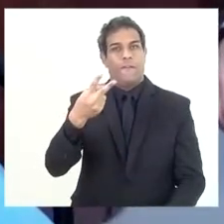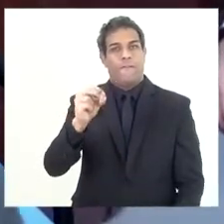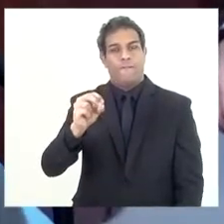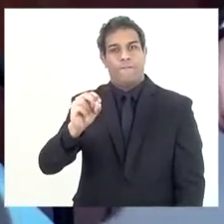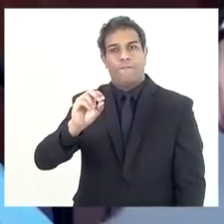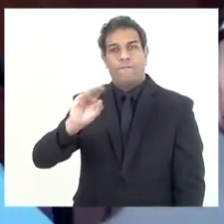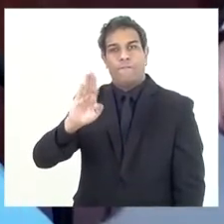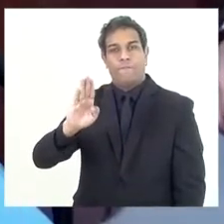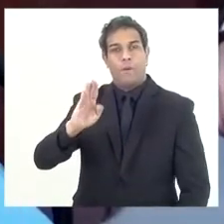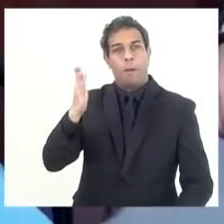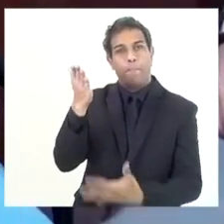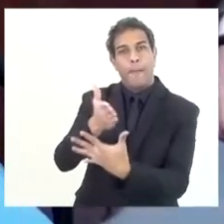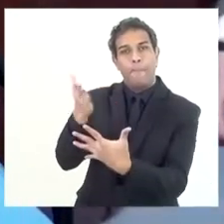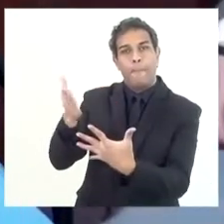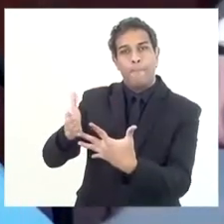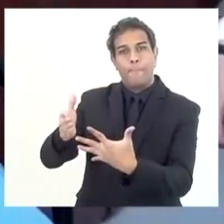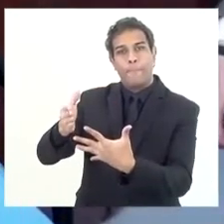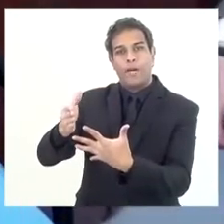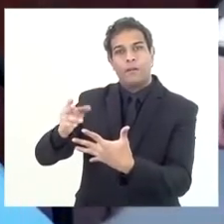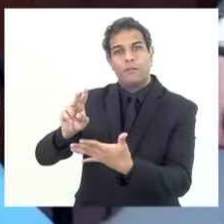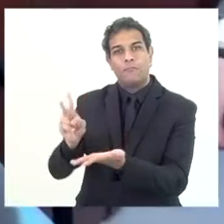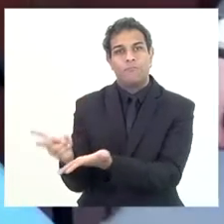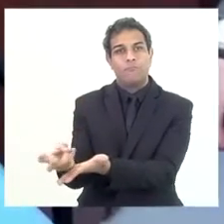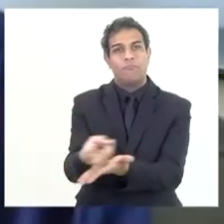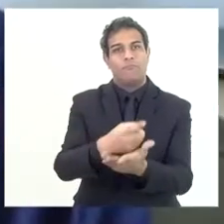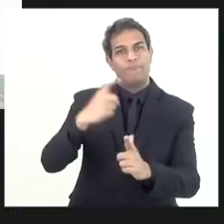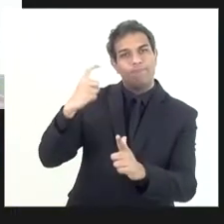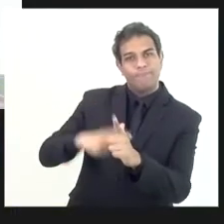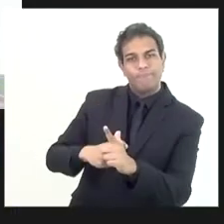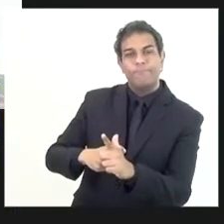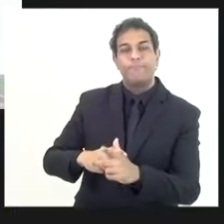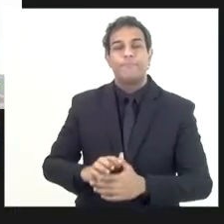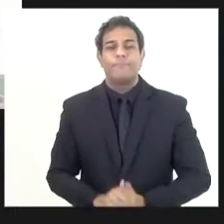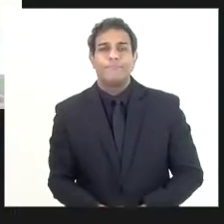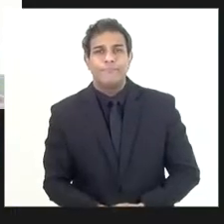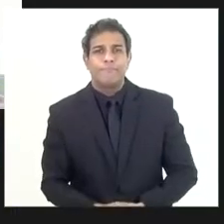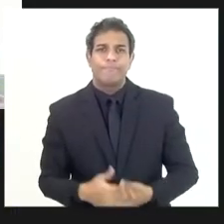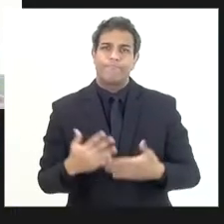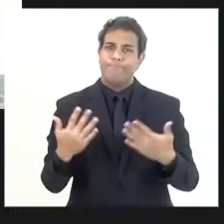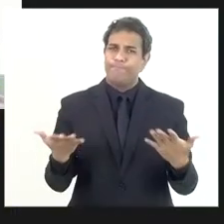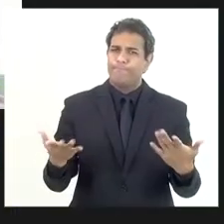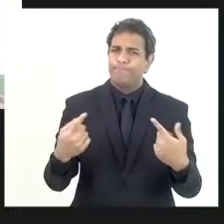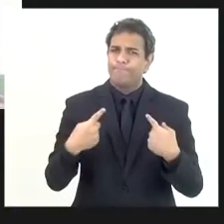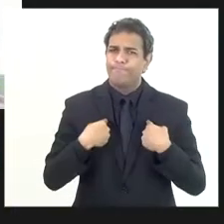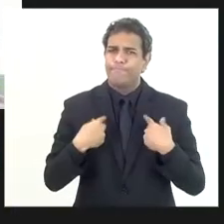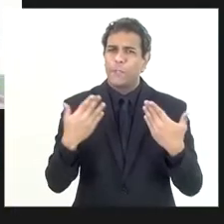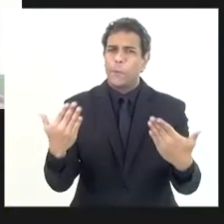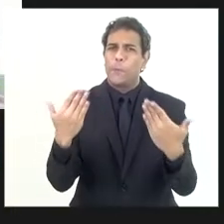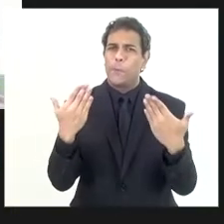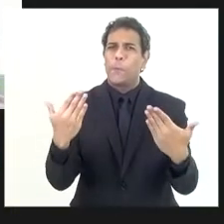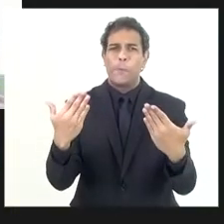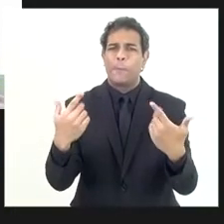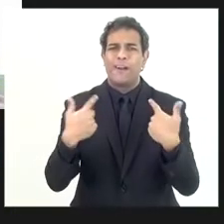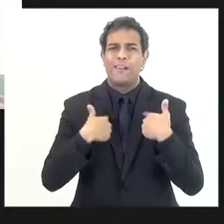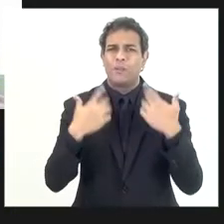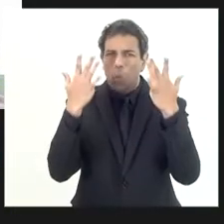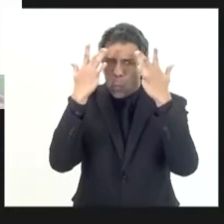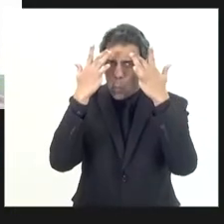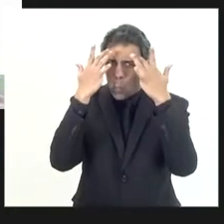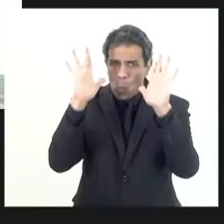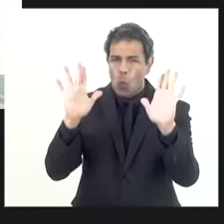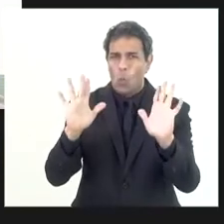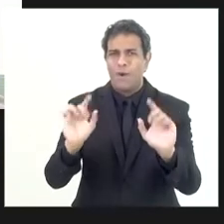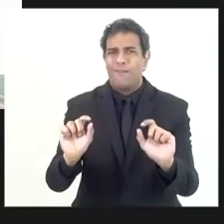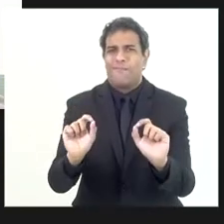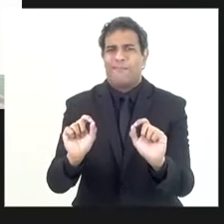de créditos inscritos em dívida ativa. Mas, doutor, olha só, tem uma coisa que não está